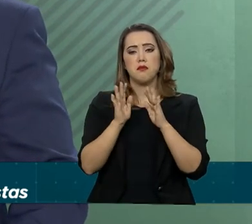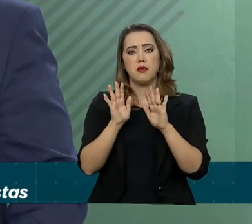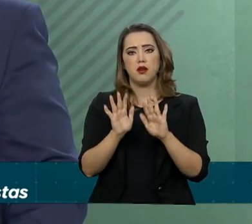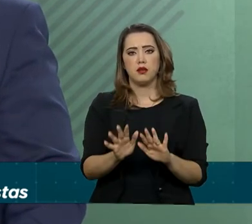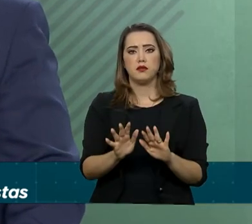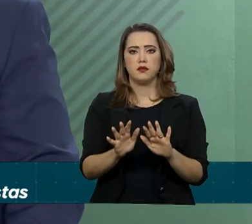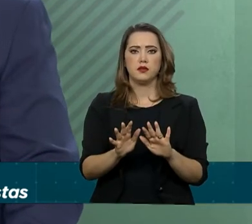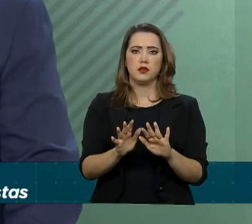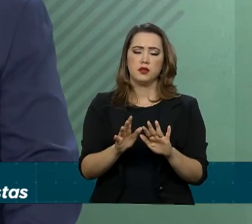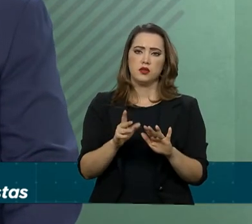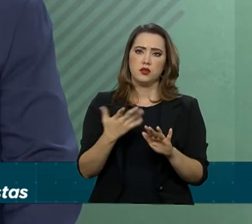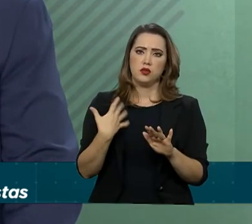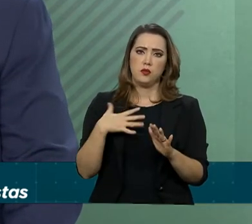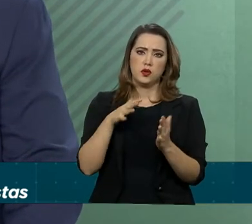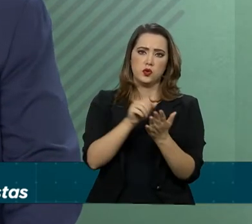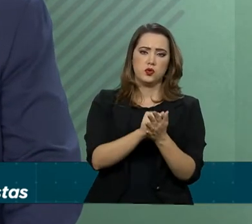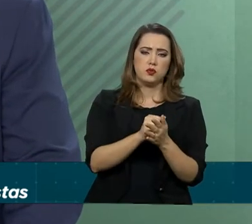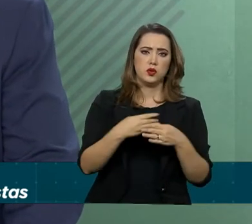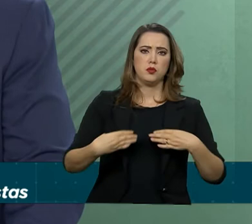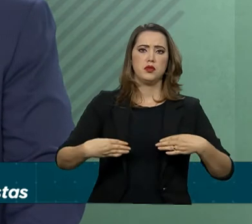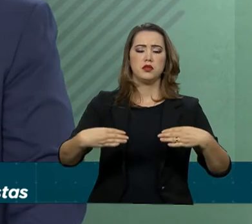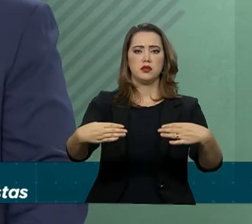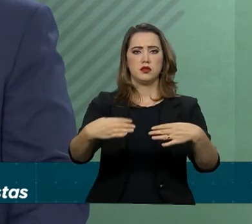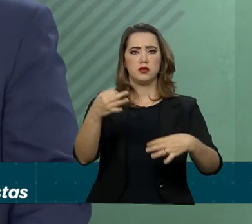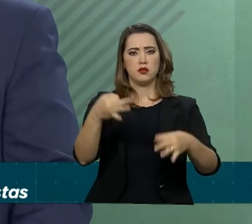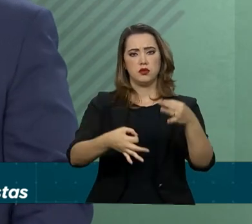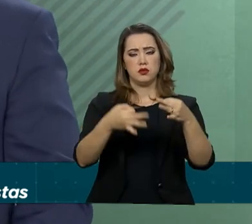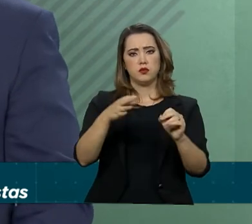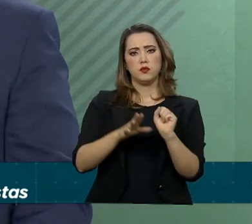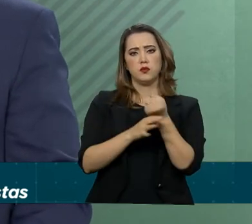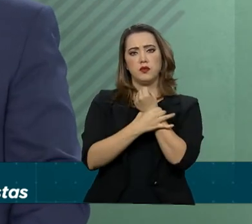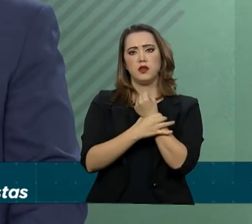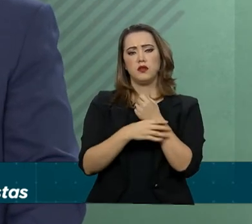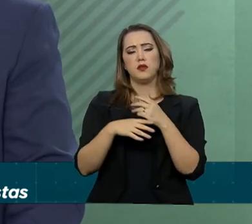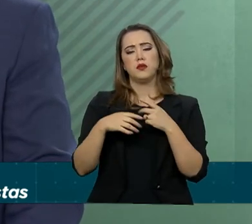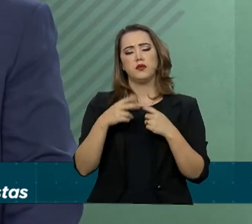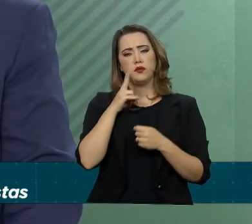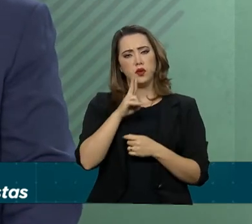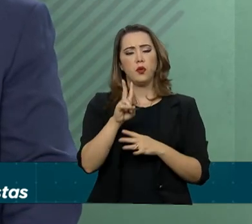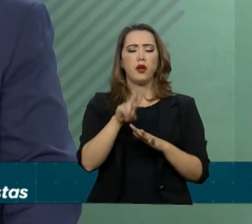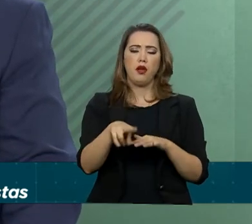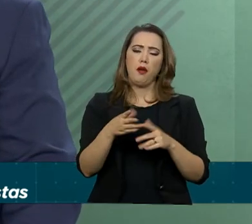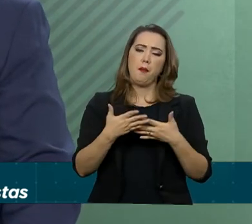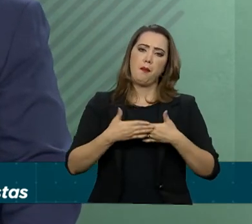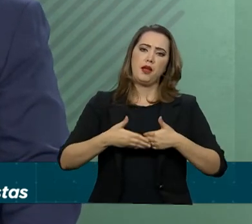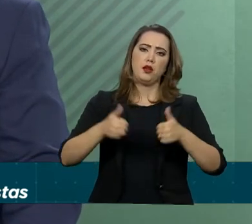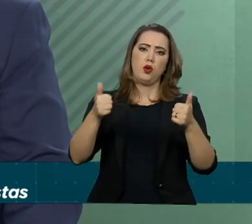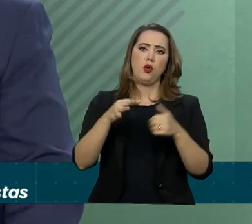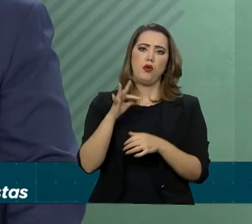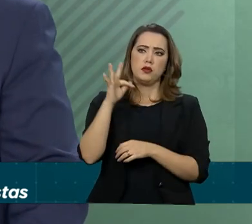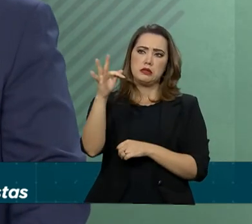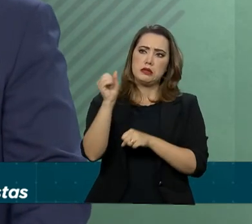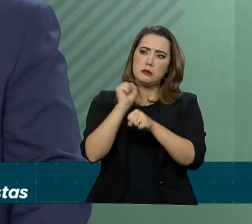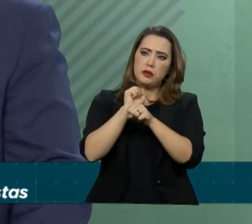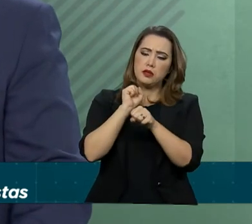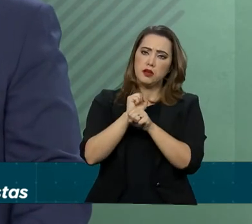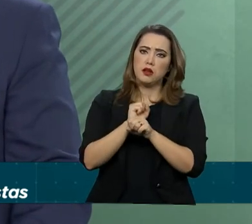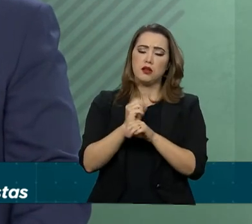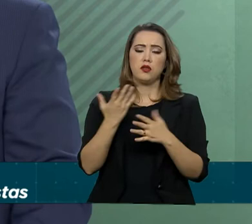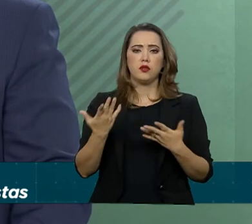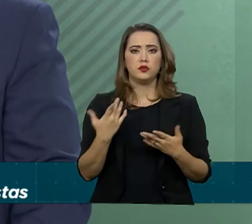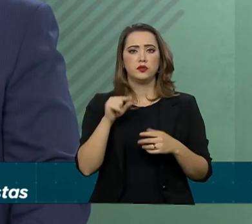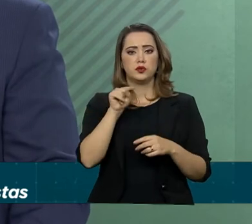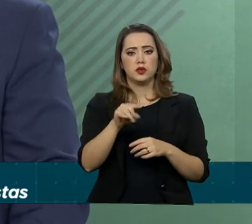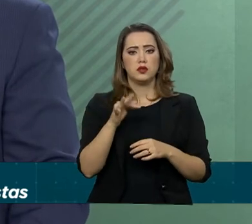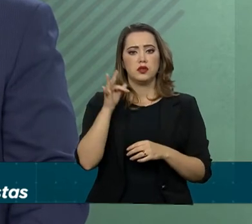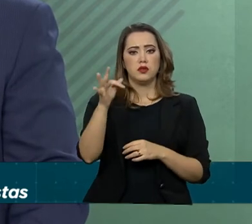da assunção do Ministério da Justiça e Segurança Pública. houve por bem adiar o que seria natural, destinando